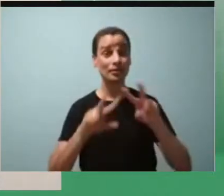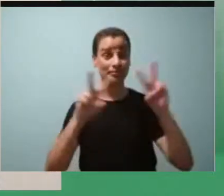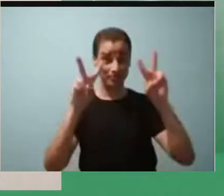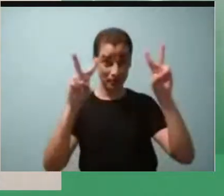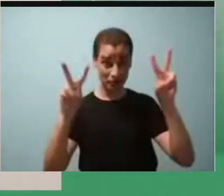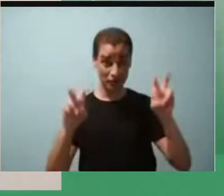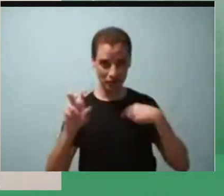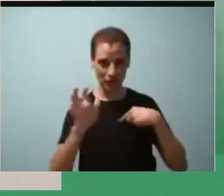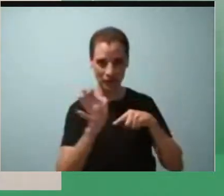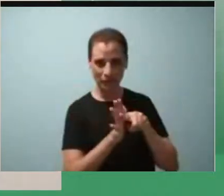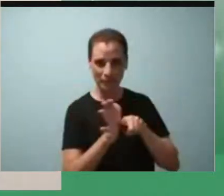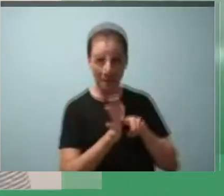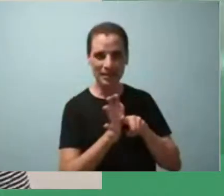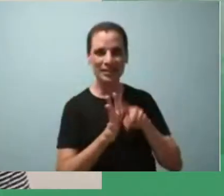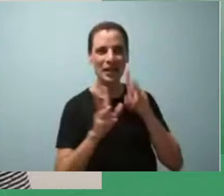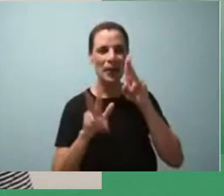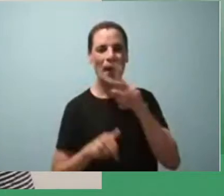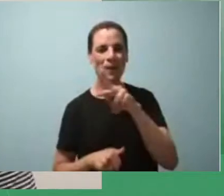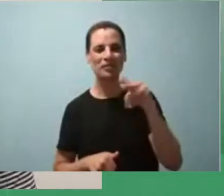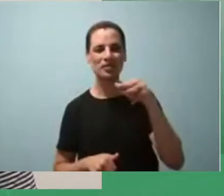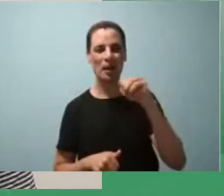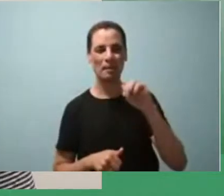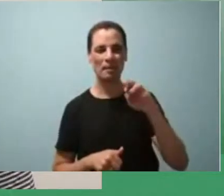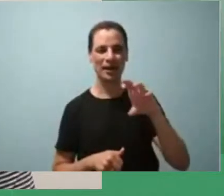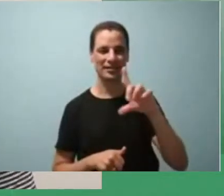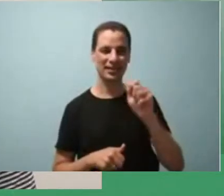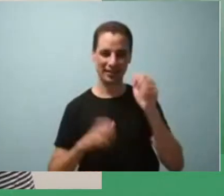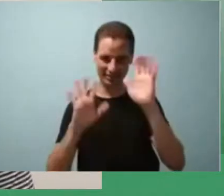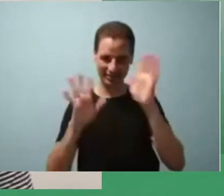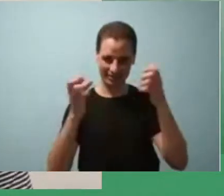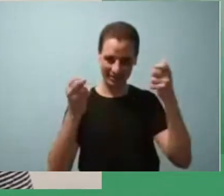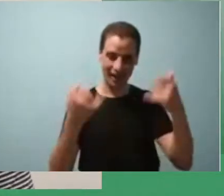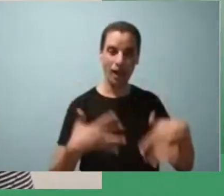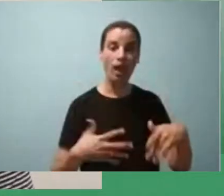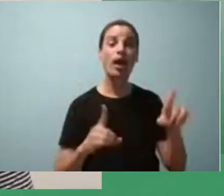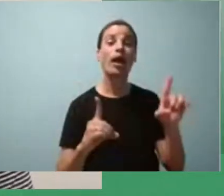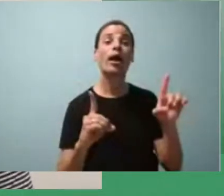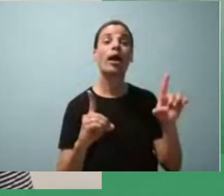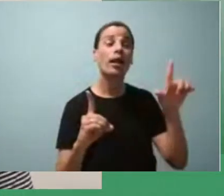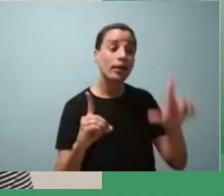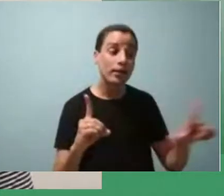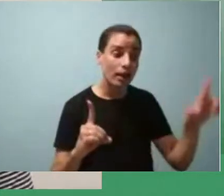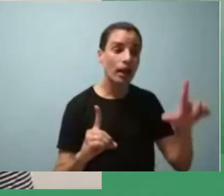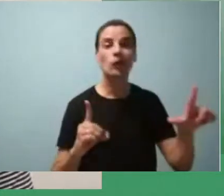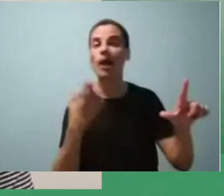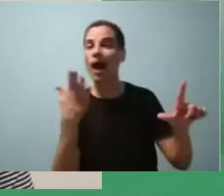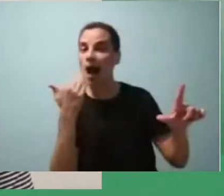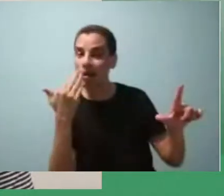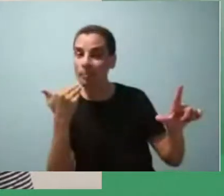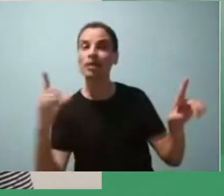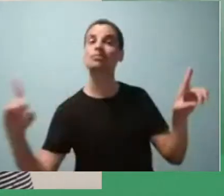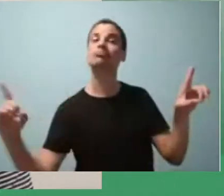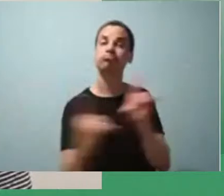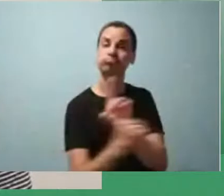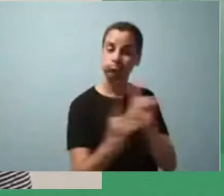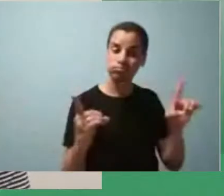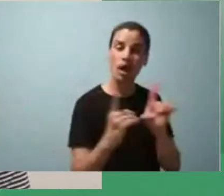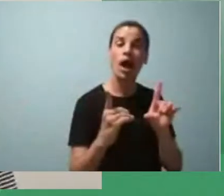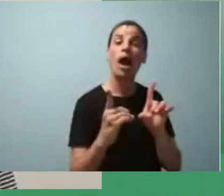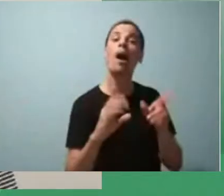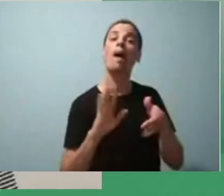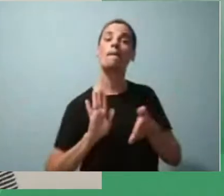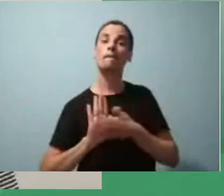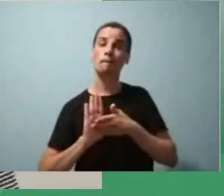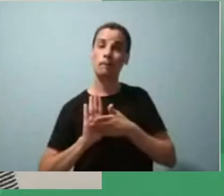pesquisa como a professora Marcela colocou diálogo diálogo entre literatura e alimentação uma proposta literária com